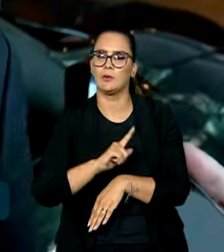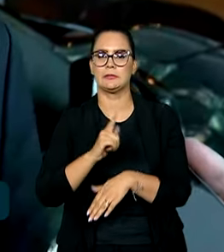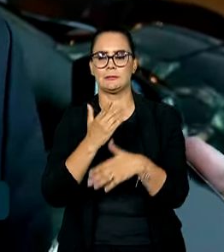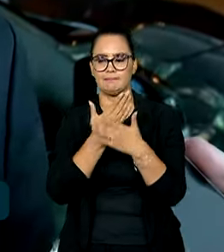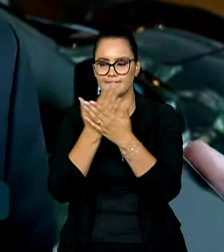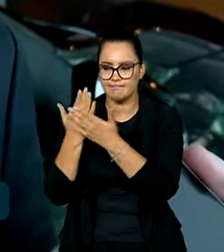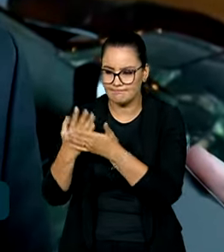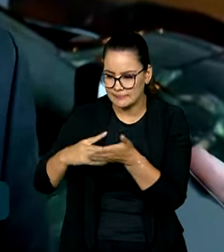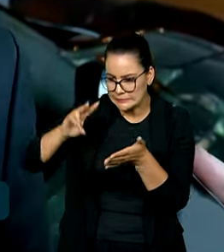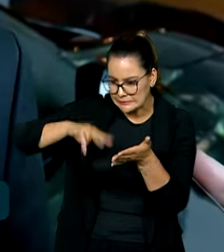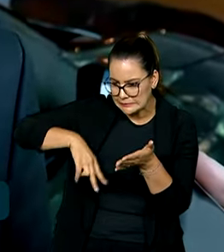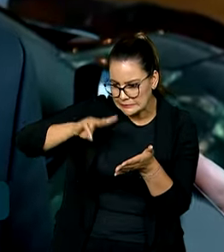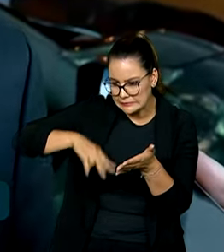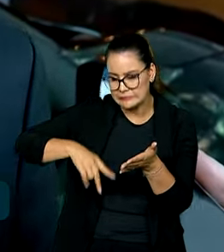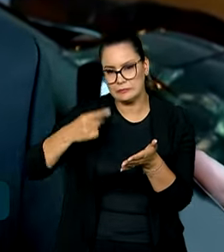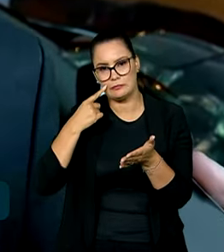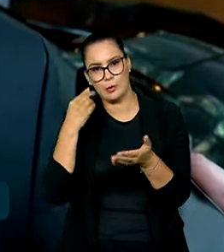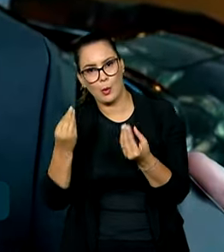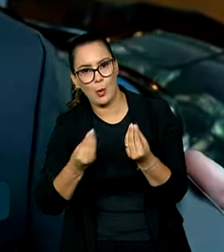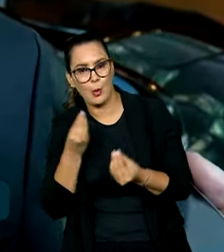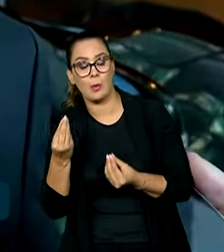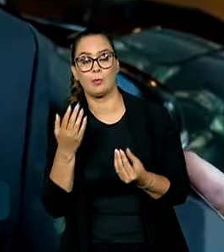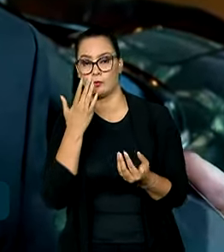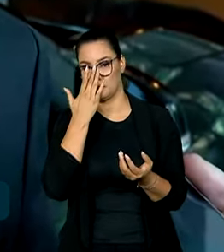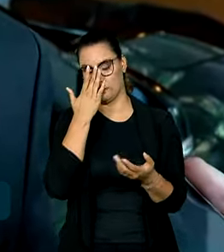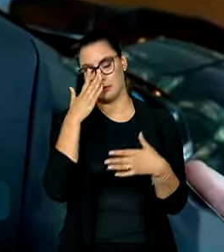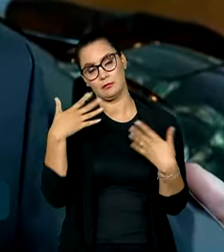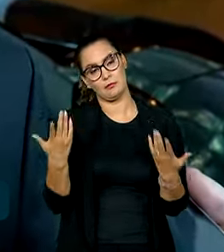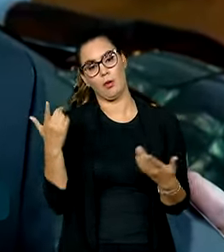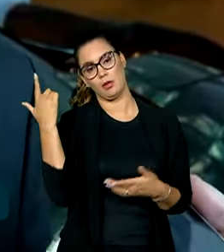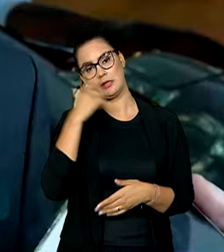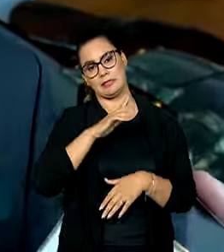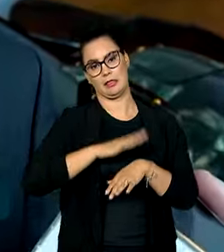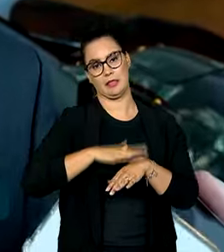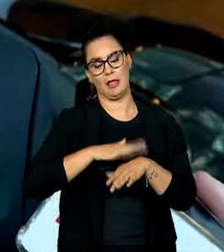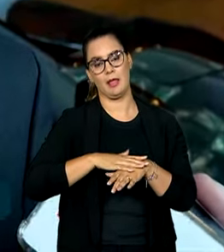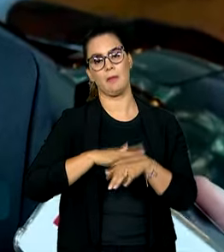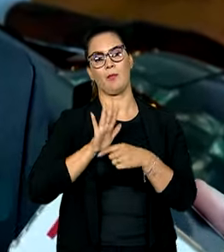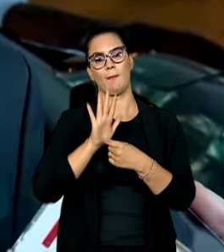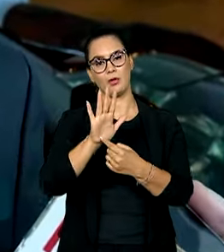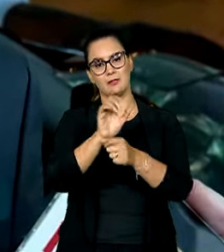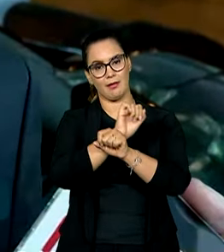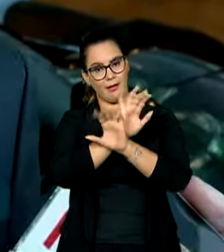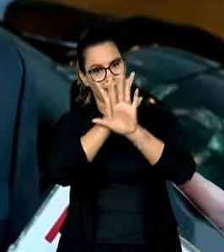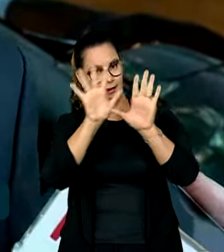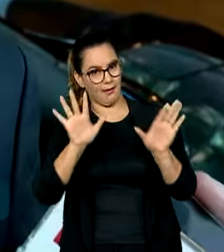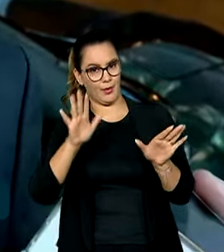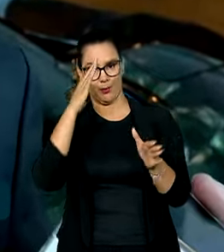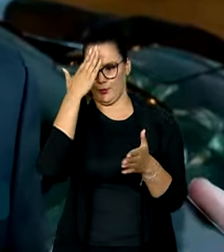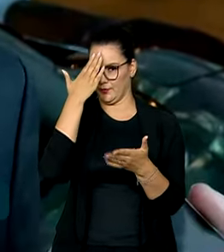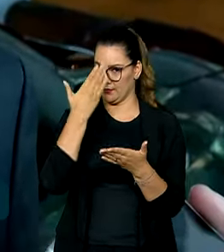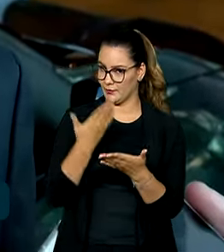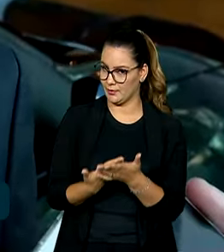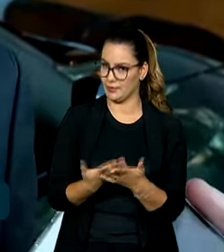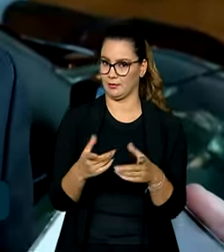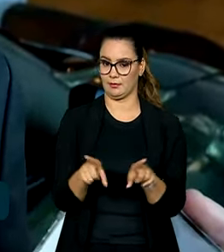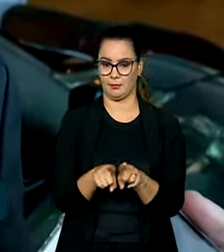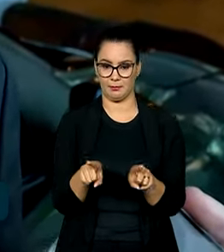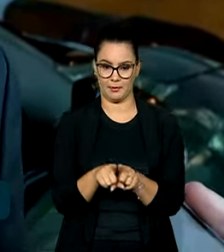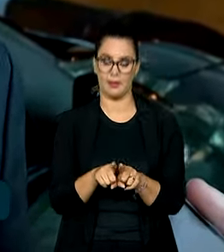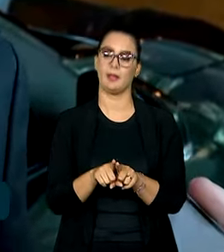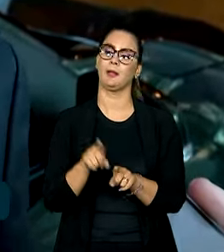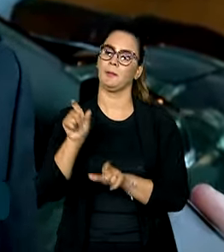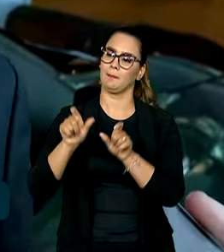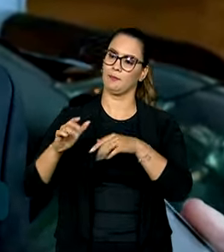sobre como regulamentar a Constituição. Nós ganhamos tempo, ganhamos clareza, passamos confiança para o mercado, para os